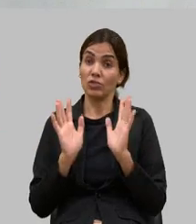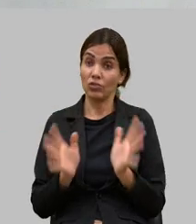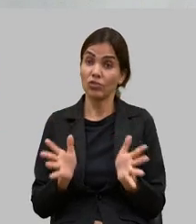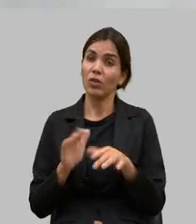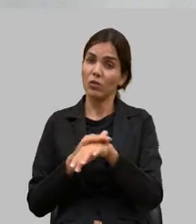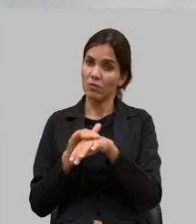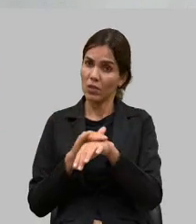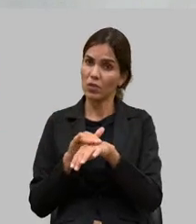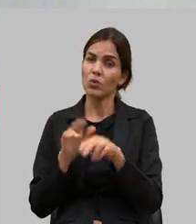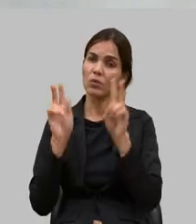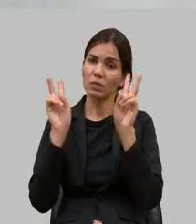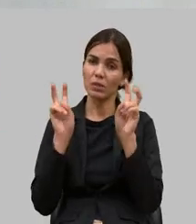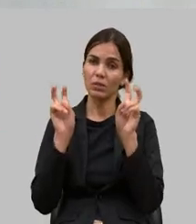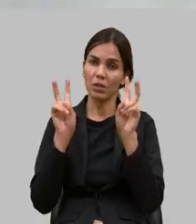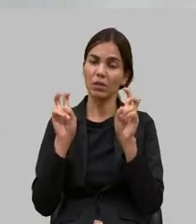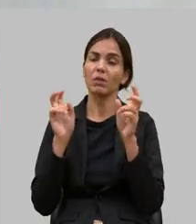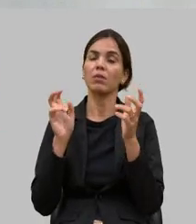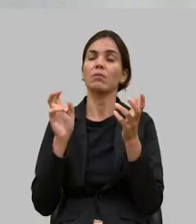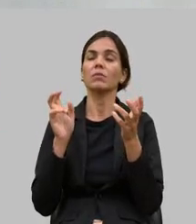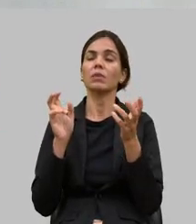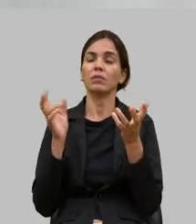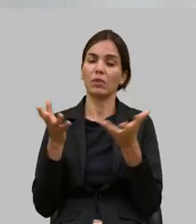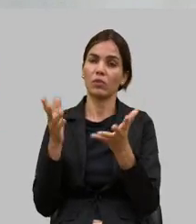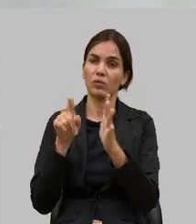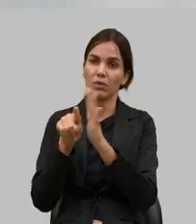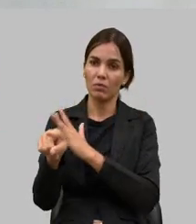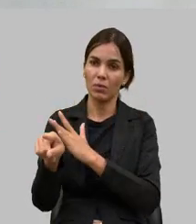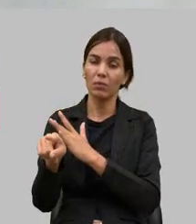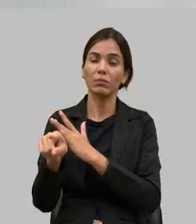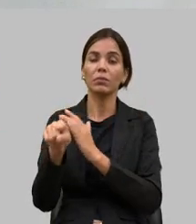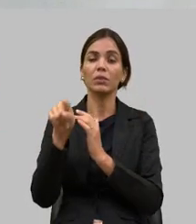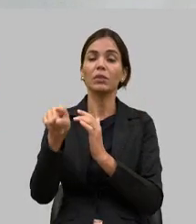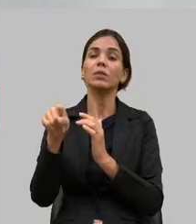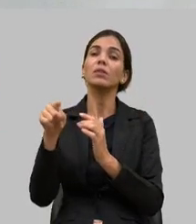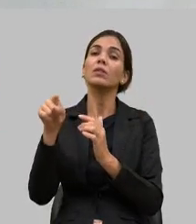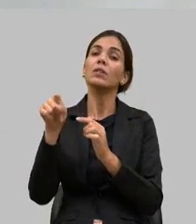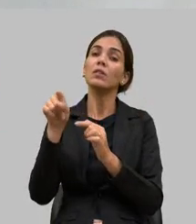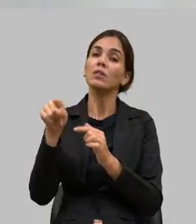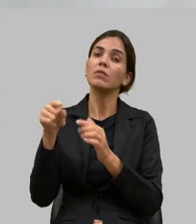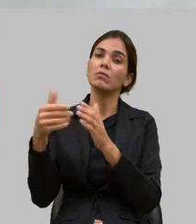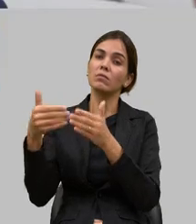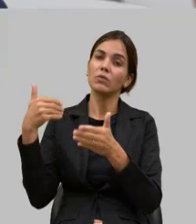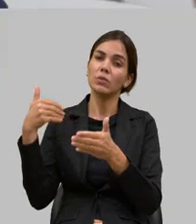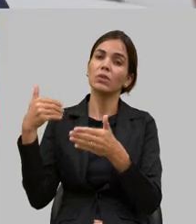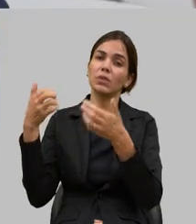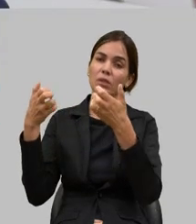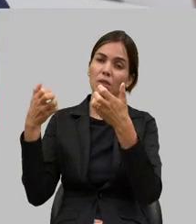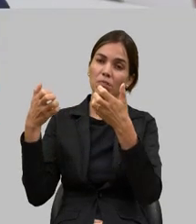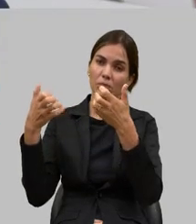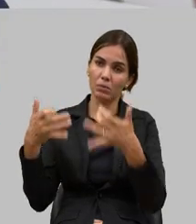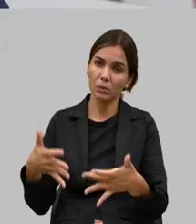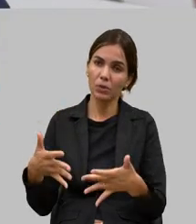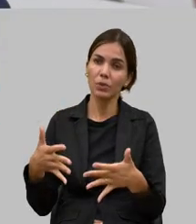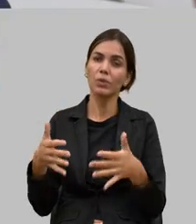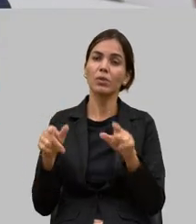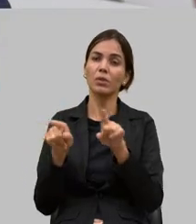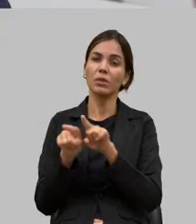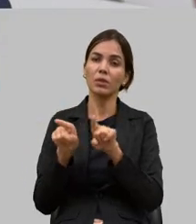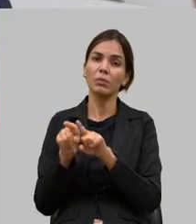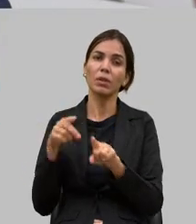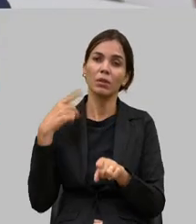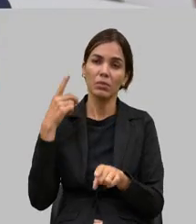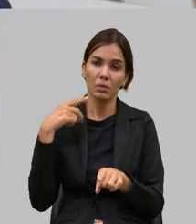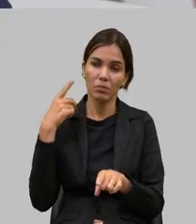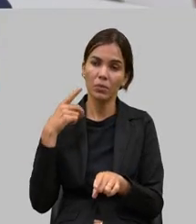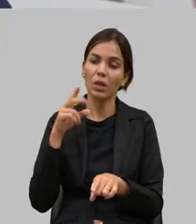tema que eu vou te fazer uma pergunta você comentou aí e o deputado Raul Belen que preside tão brilhantemente essa comissão sabe que a